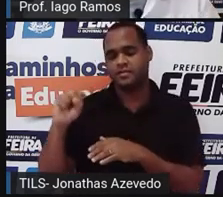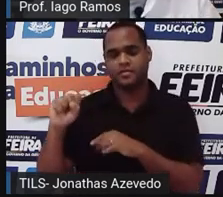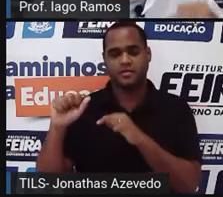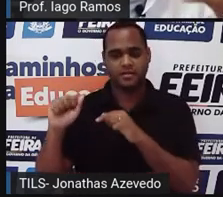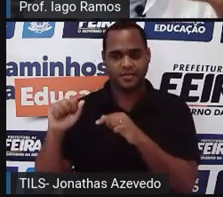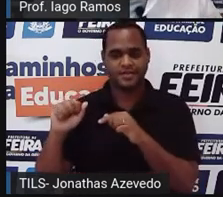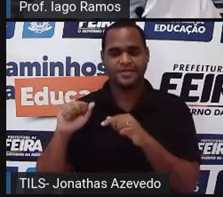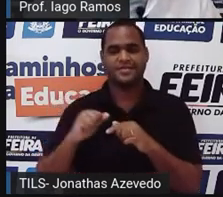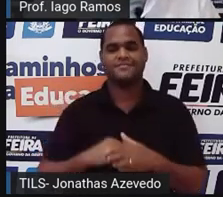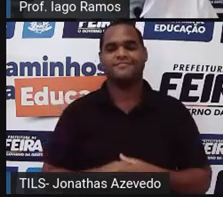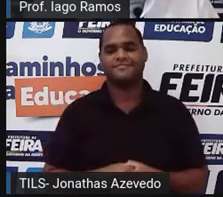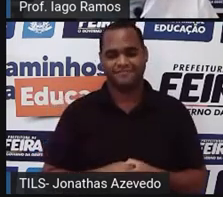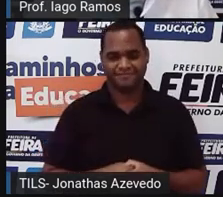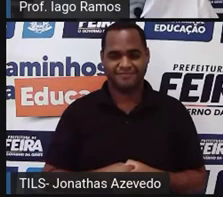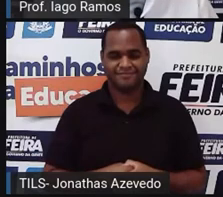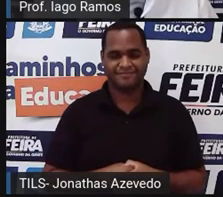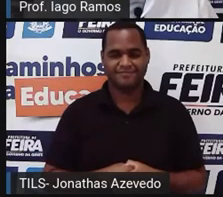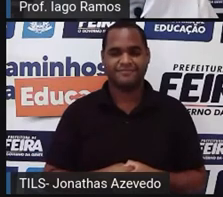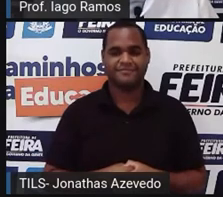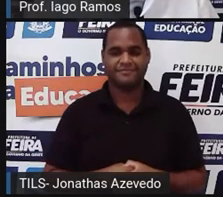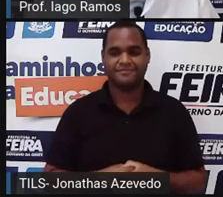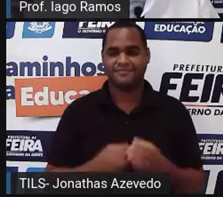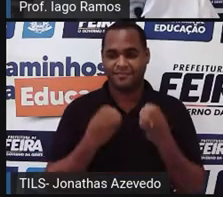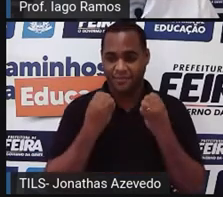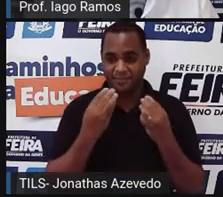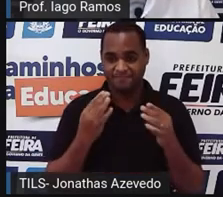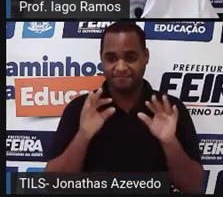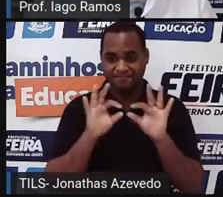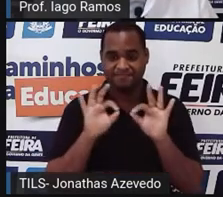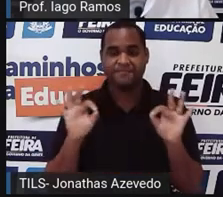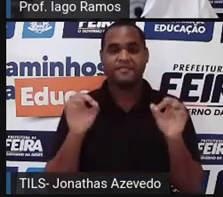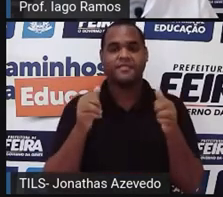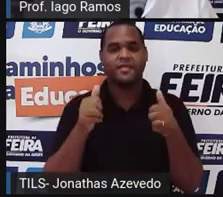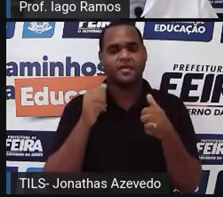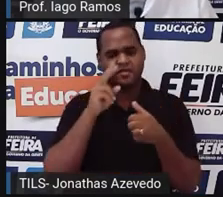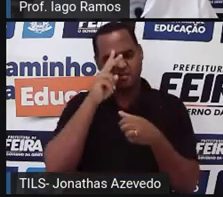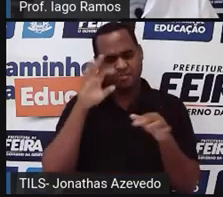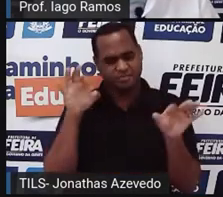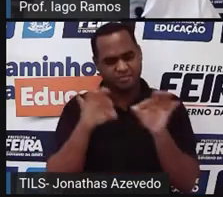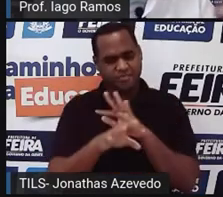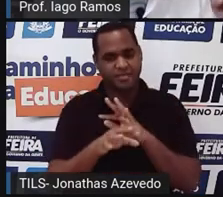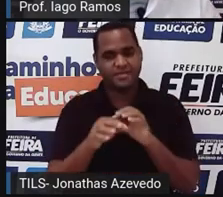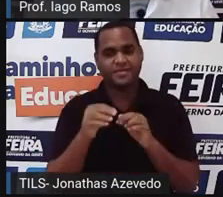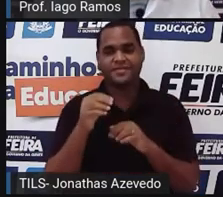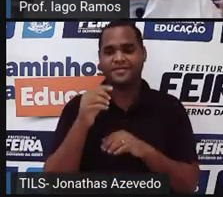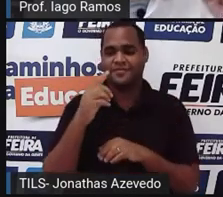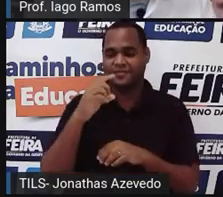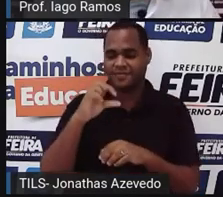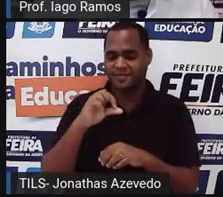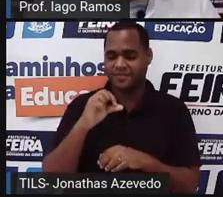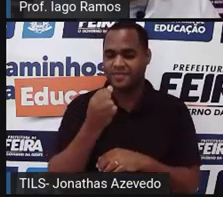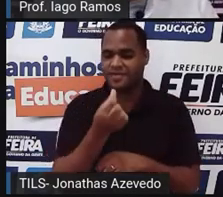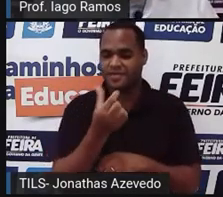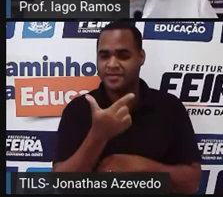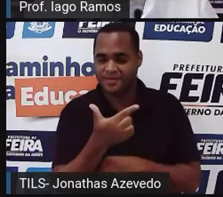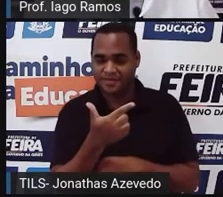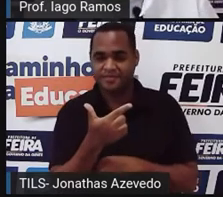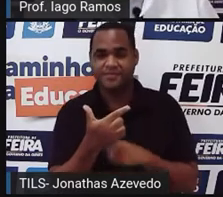do planeta, tá bom? E a história dela não acaba por aí, porque em 1962,